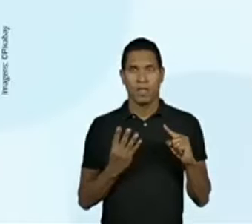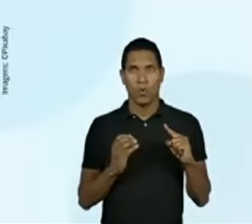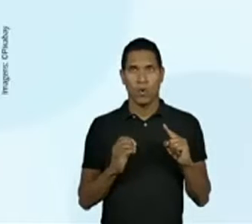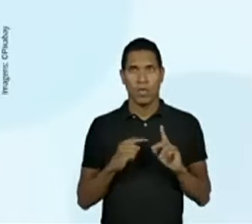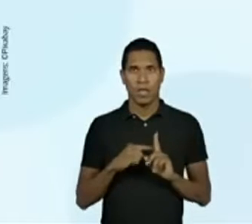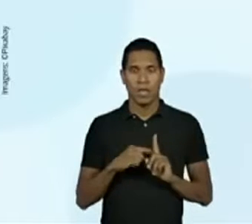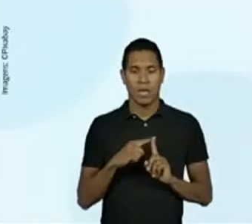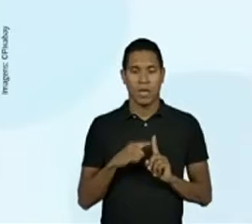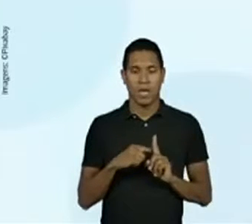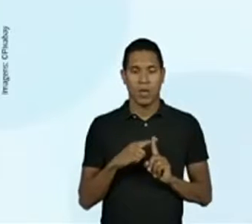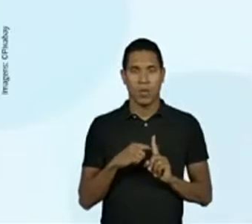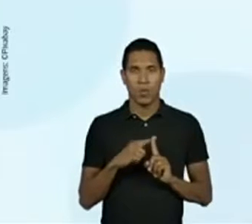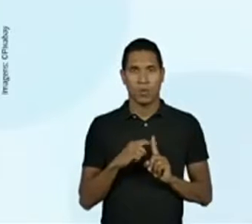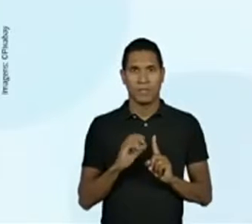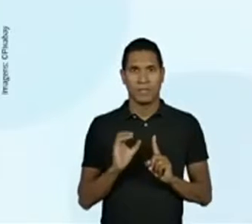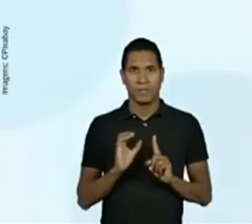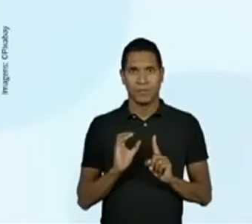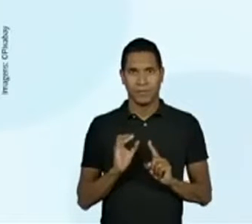40 graus Celsius.